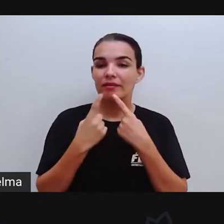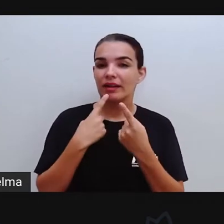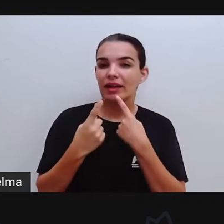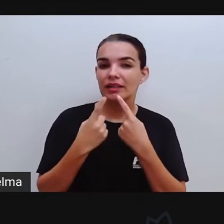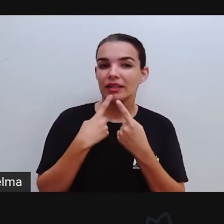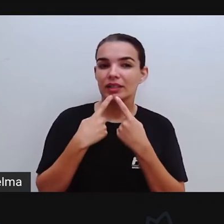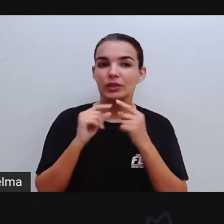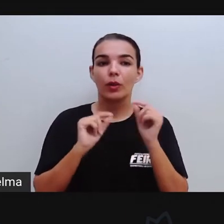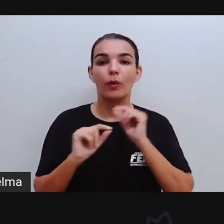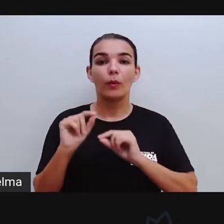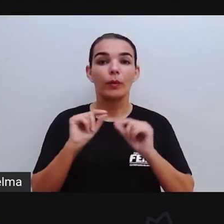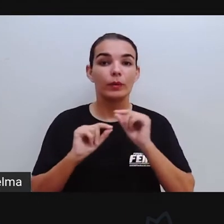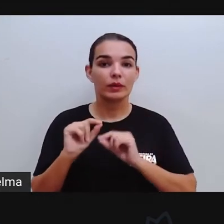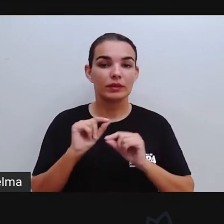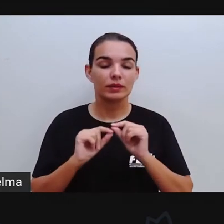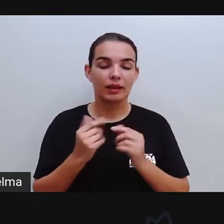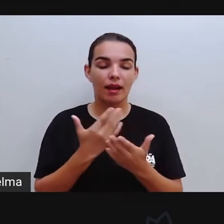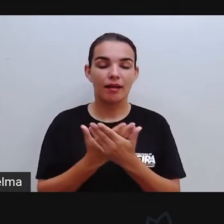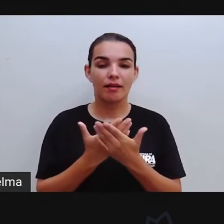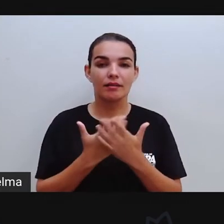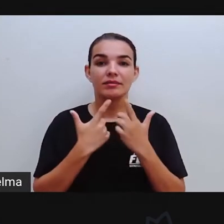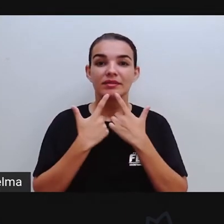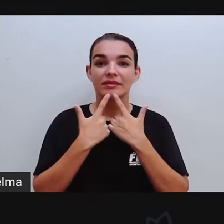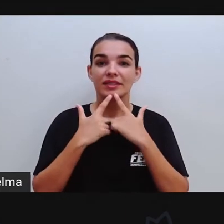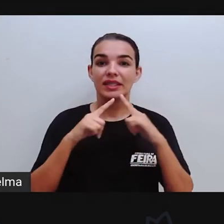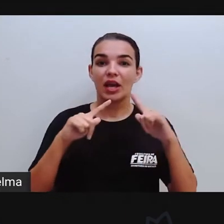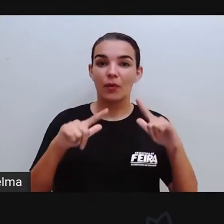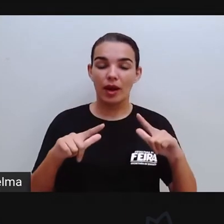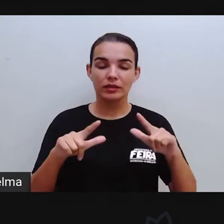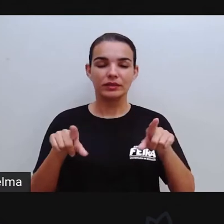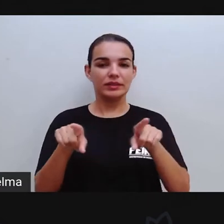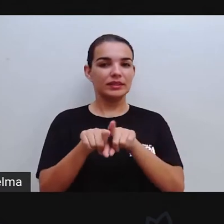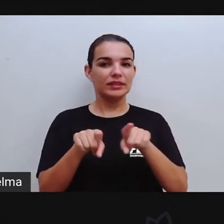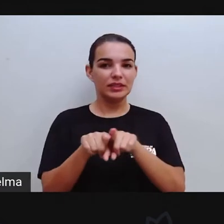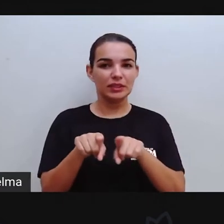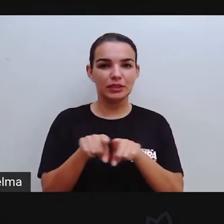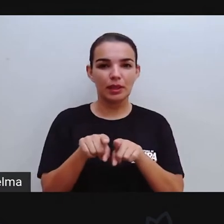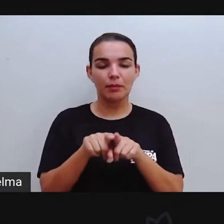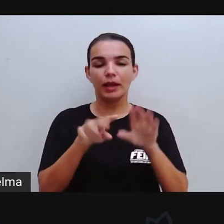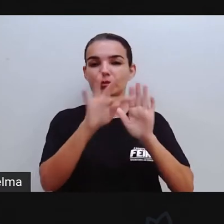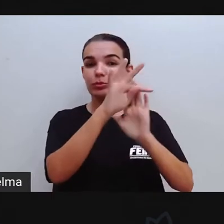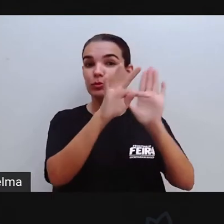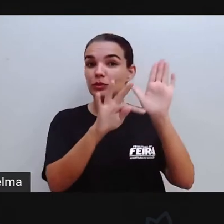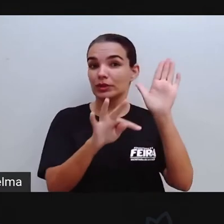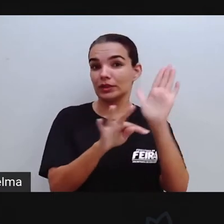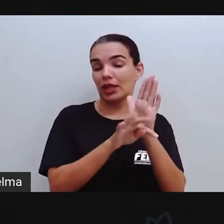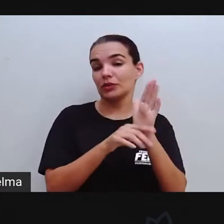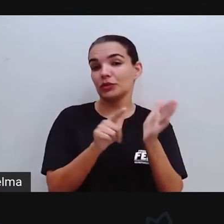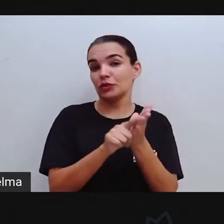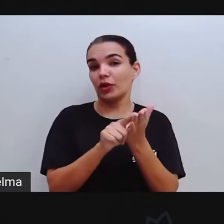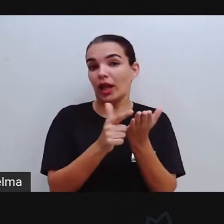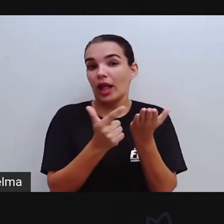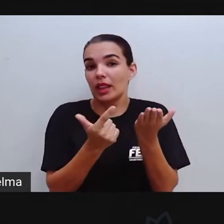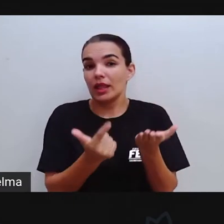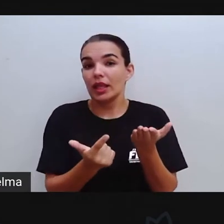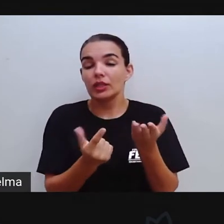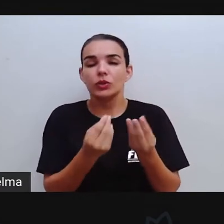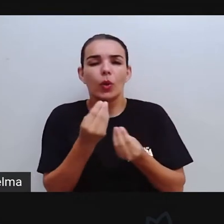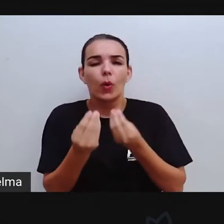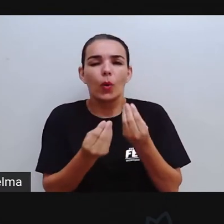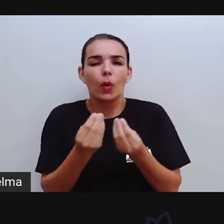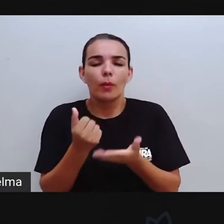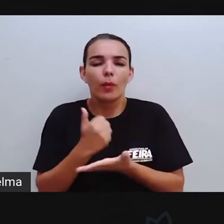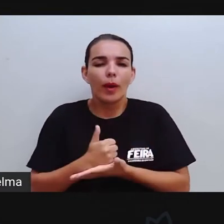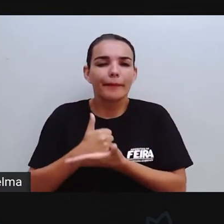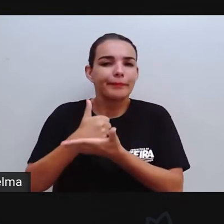nossa aula de linguagem. A gente vai continuar discutindo sobre os textos jornalísticos, os suportes